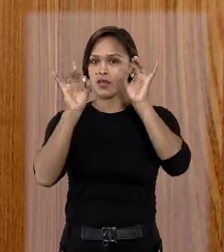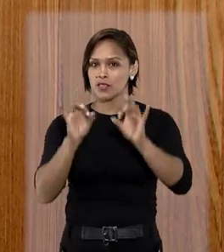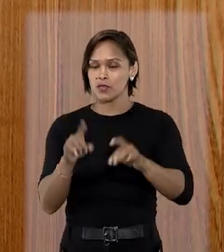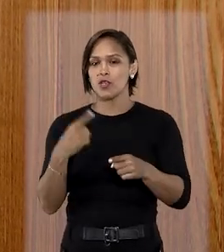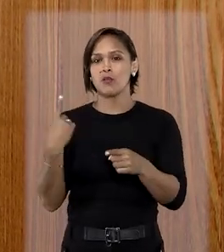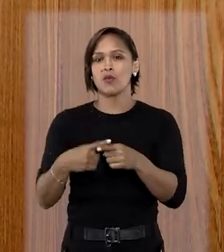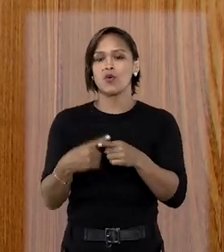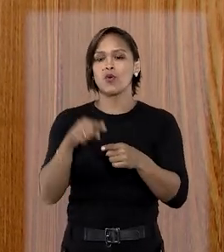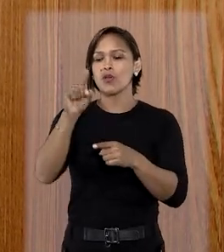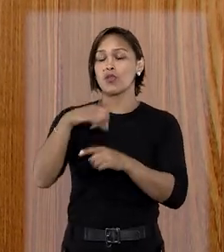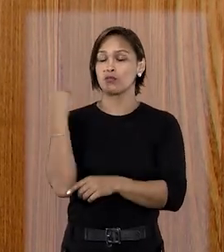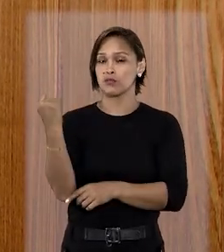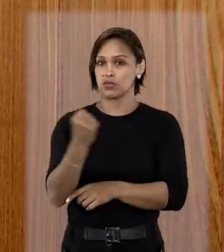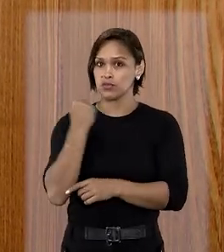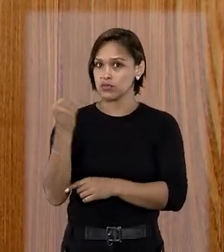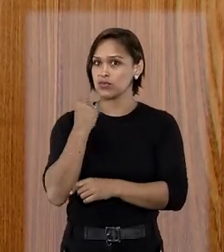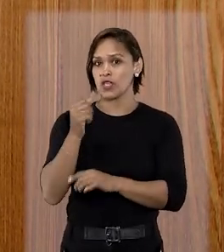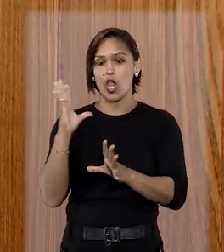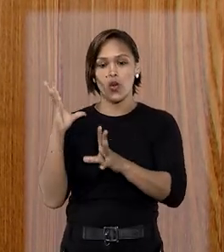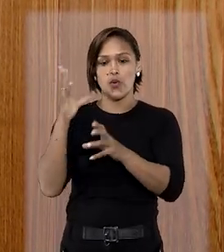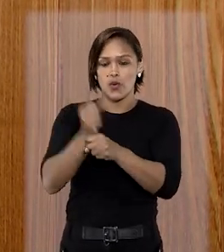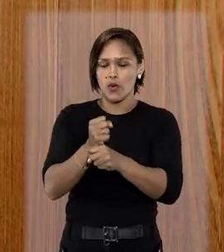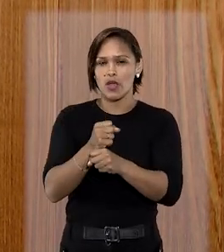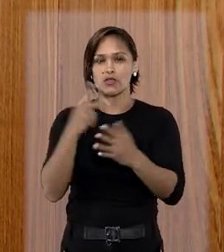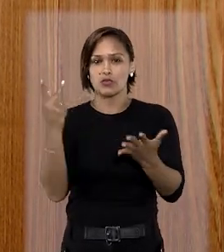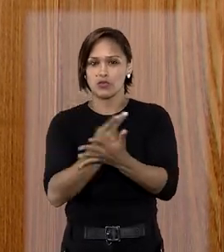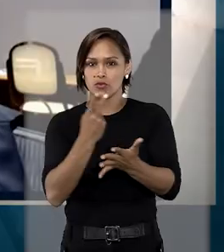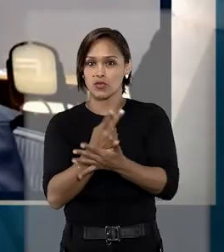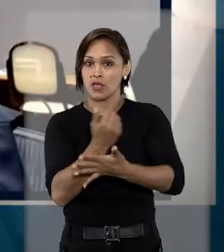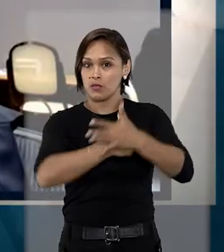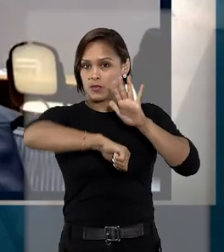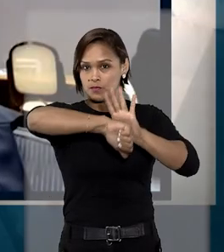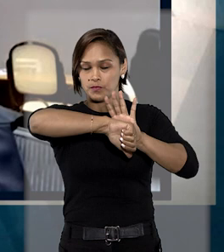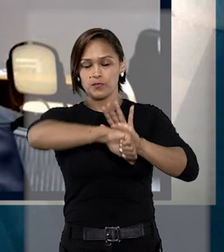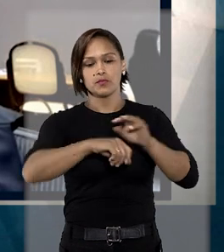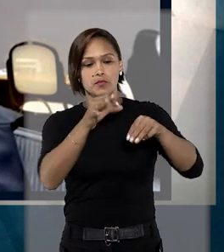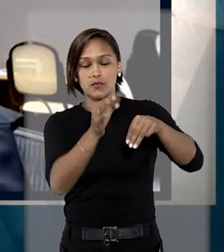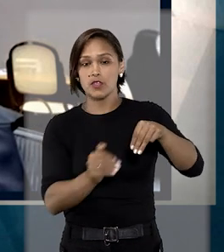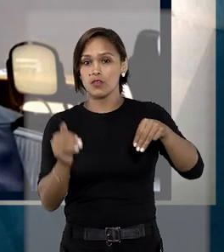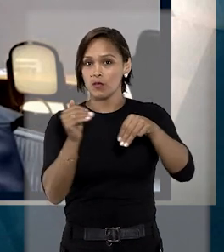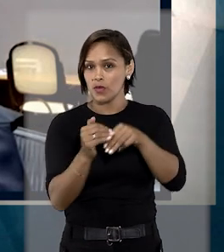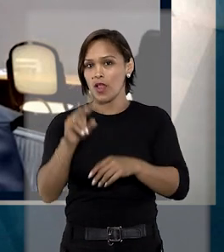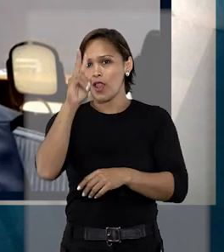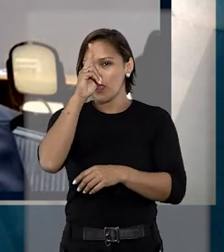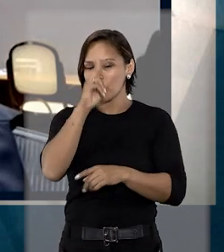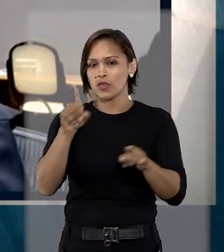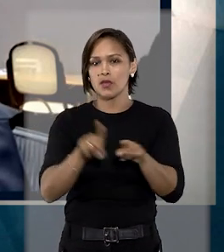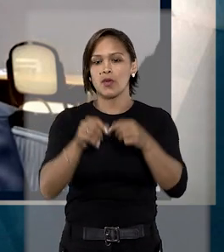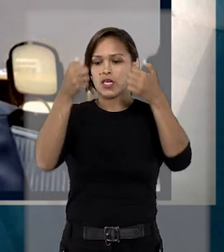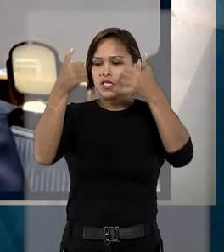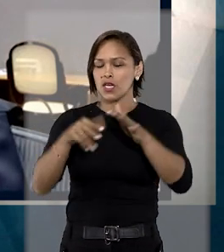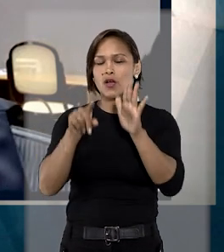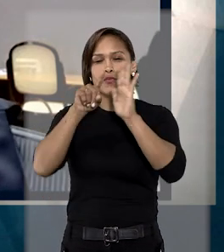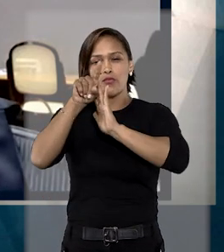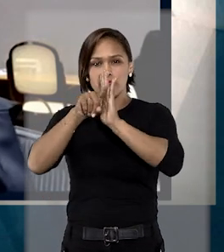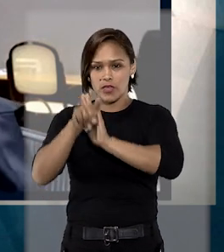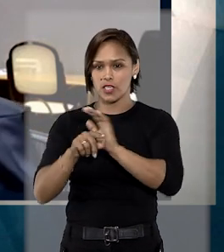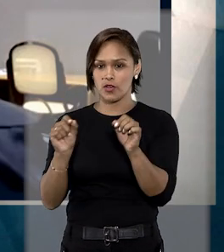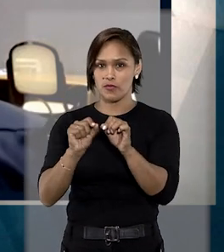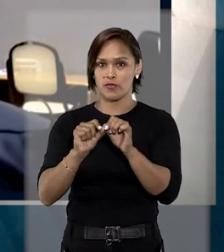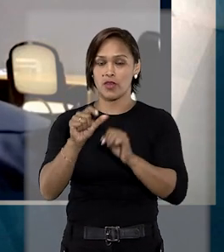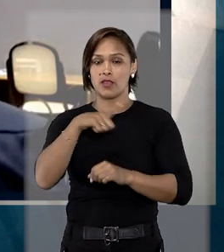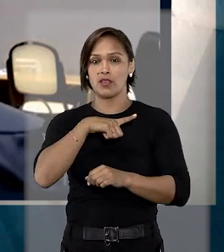por conta da gravidade concreta dos delitos. O ministro ressaltou que, segundo a investigação,